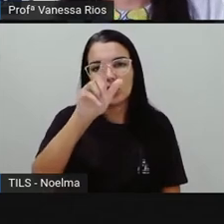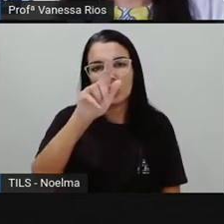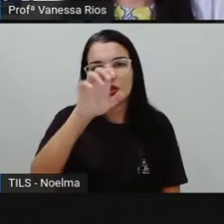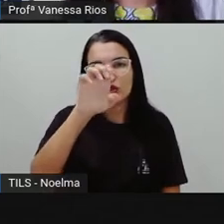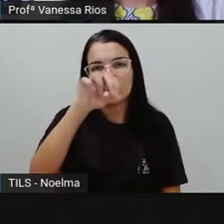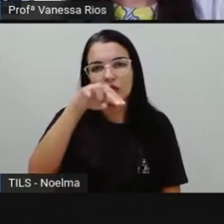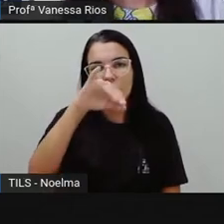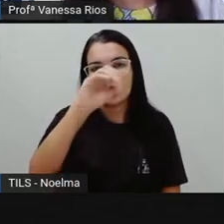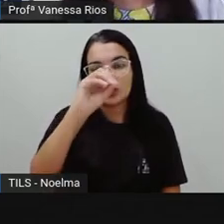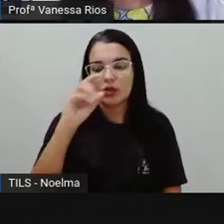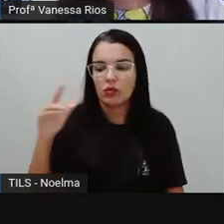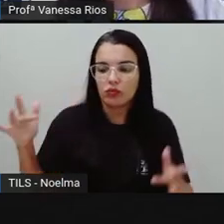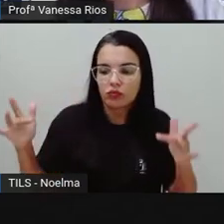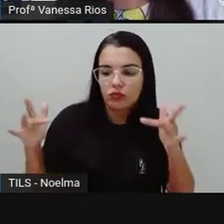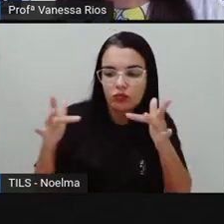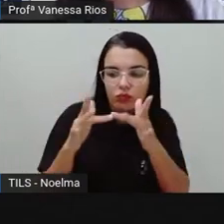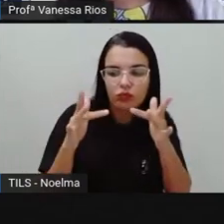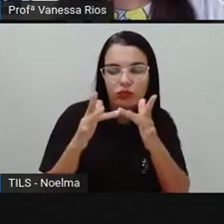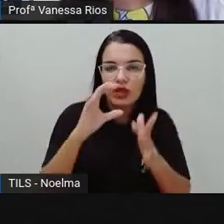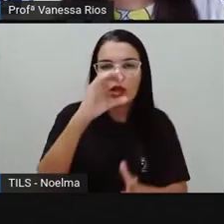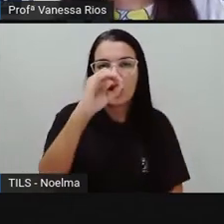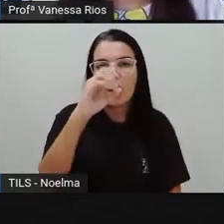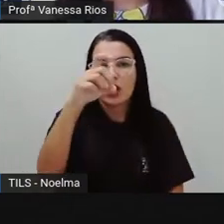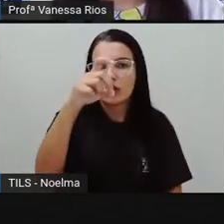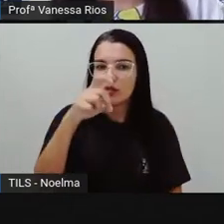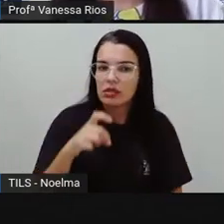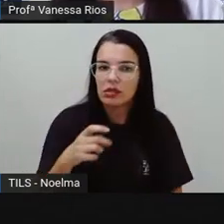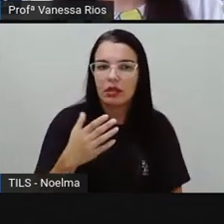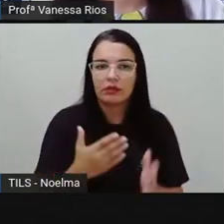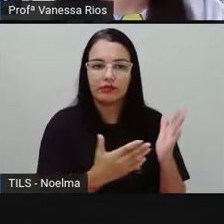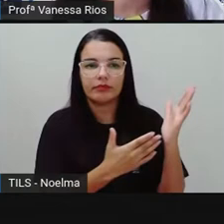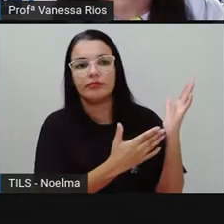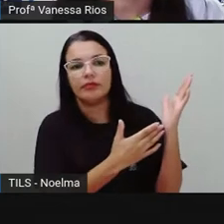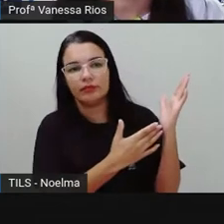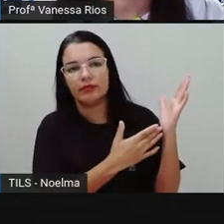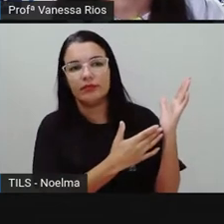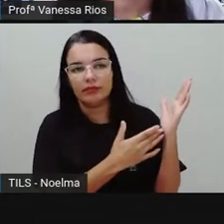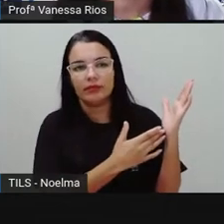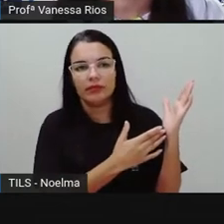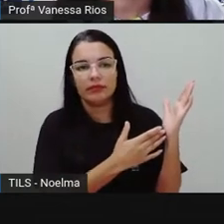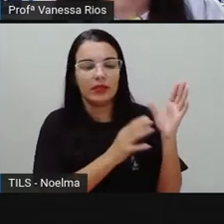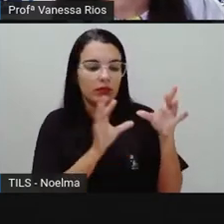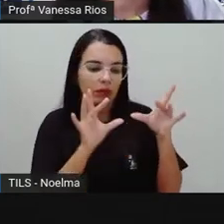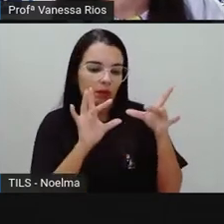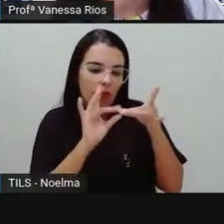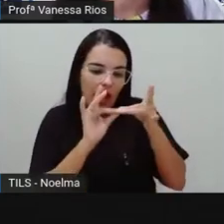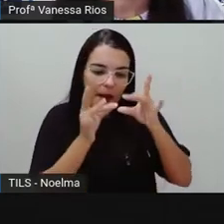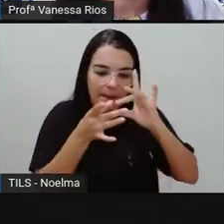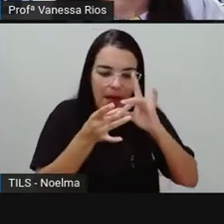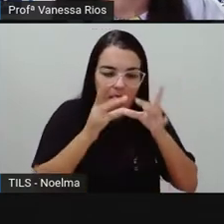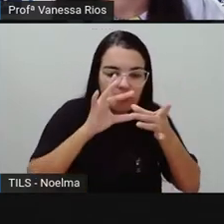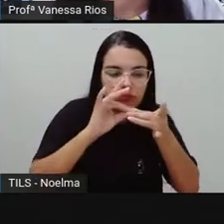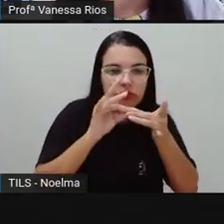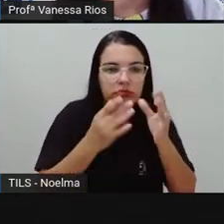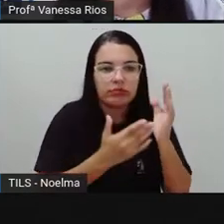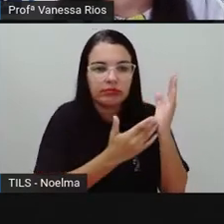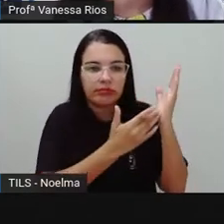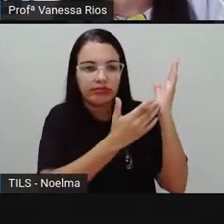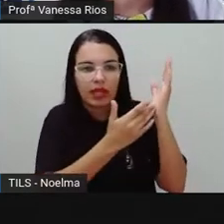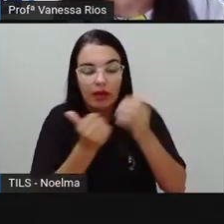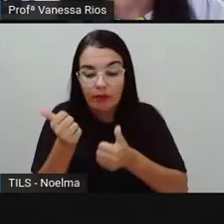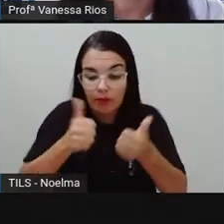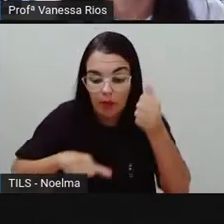átomo de oxigênio. É mais ou menos assim a representação dessa ligação entre os átomos aí para